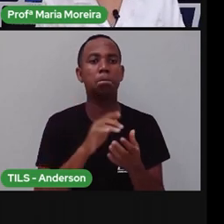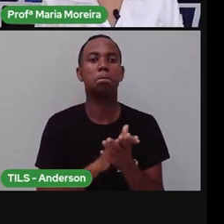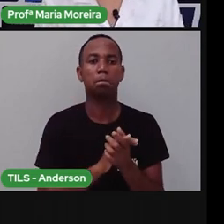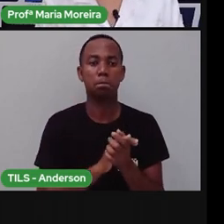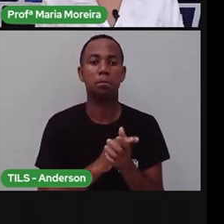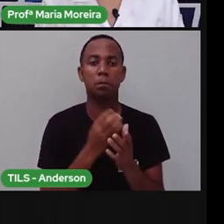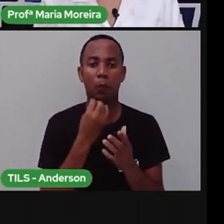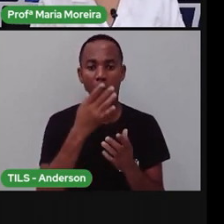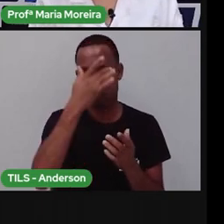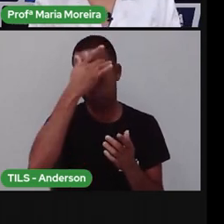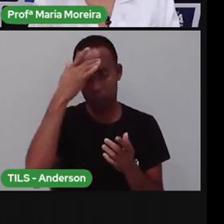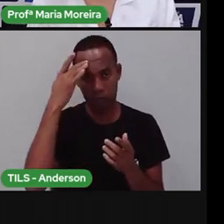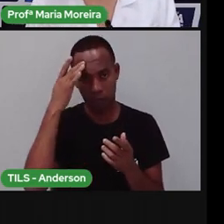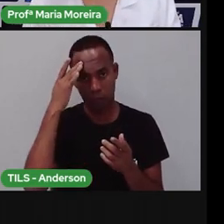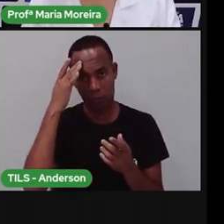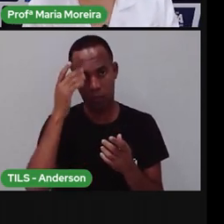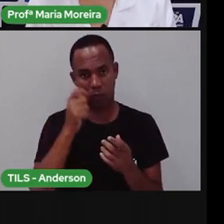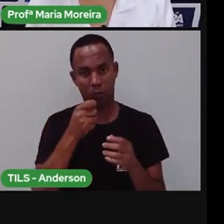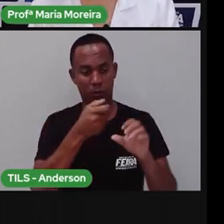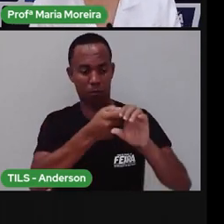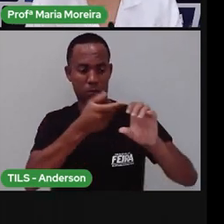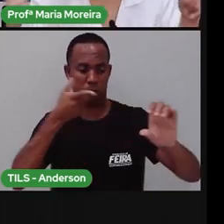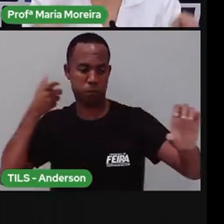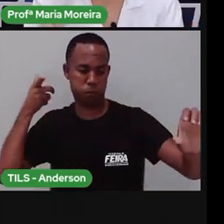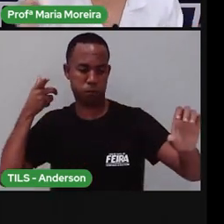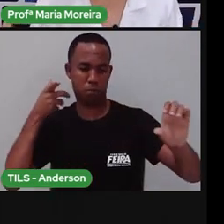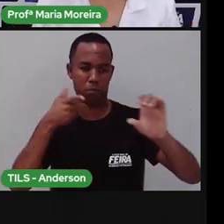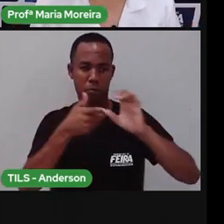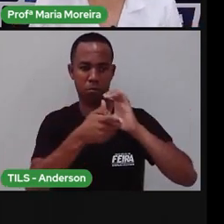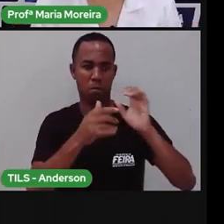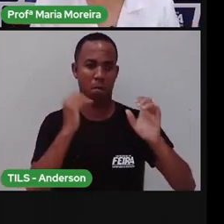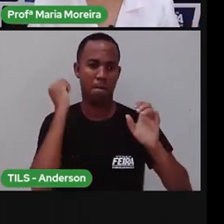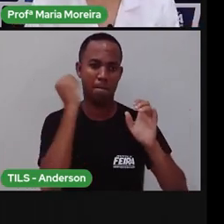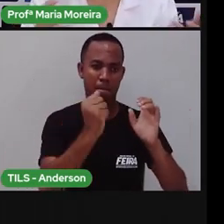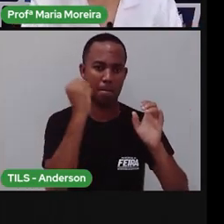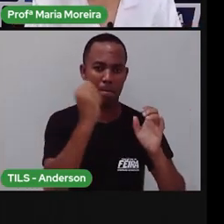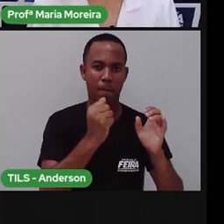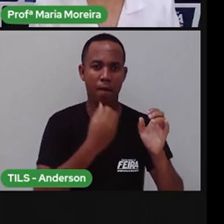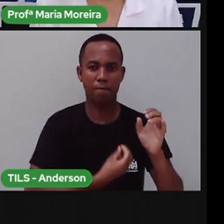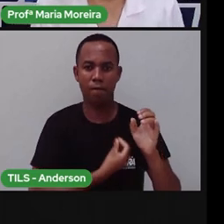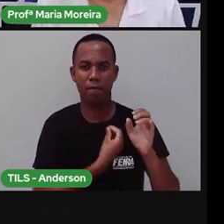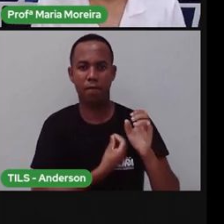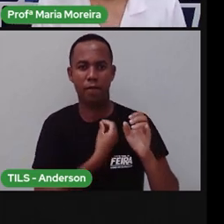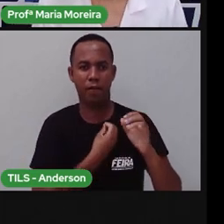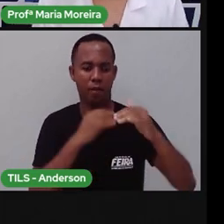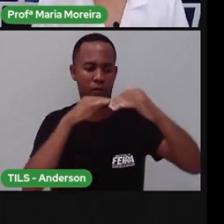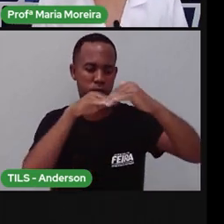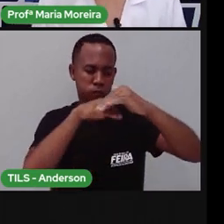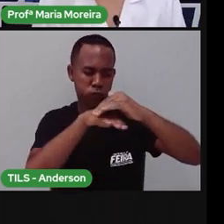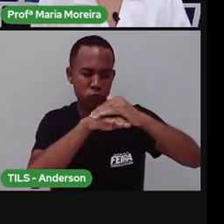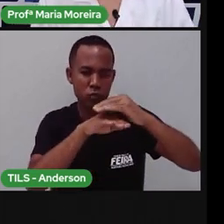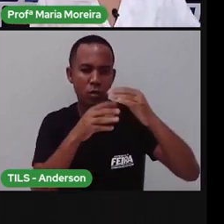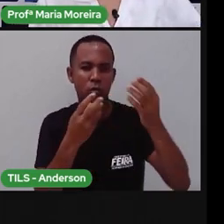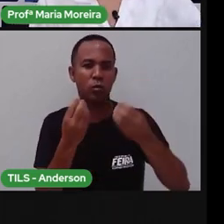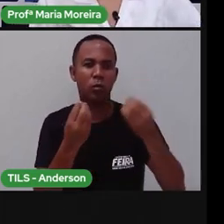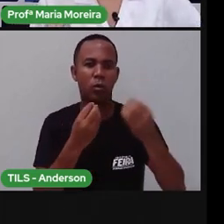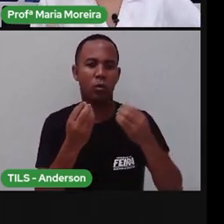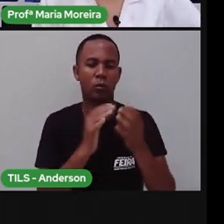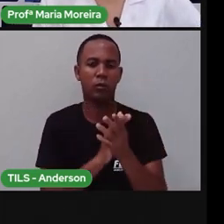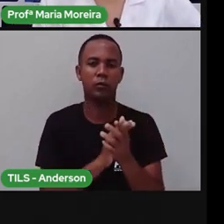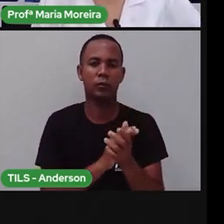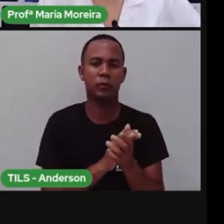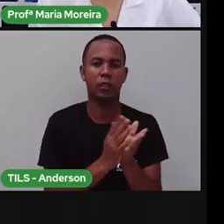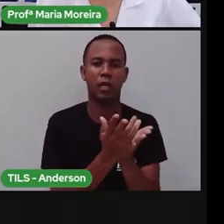pessoas aqui caçavam. Olha, essas pessoas viviam em cavernas. É por isso que esses desenhos estão aqui. Elas se abrigavam aqui. Então, essas